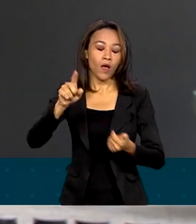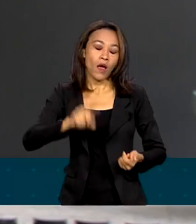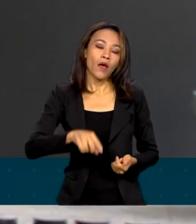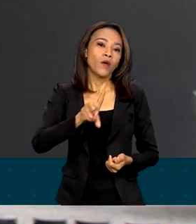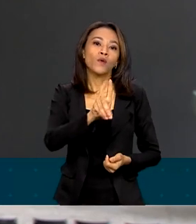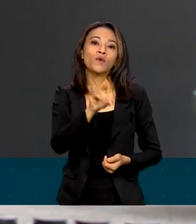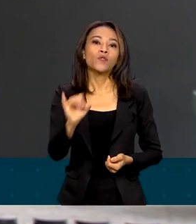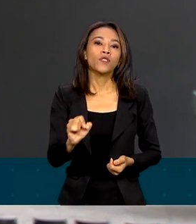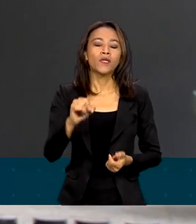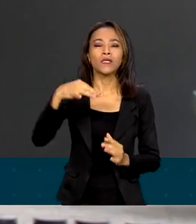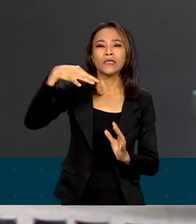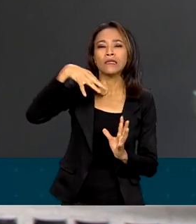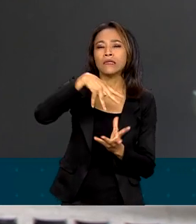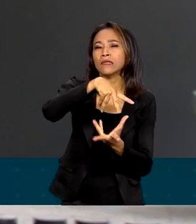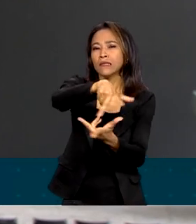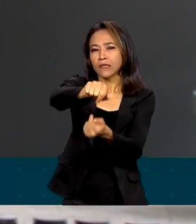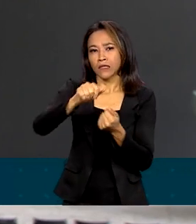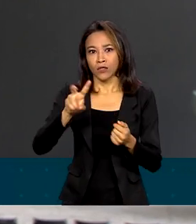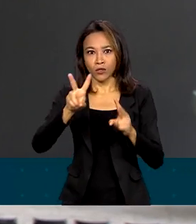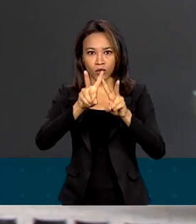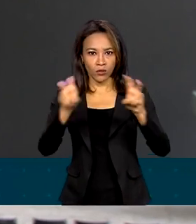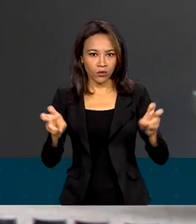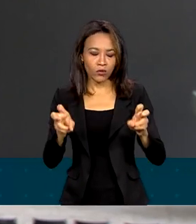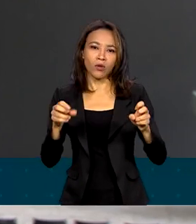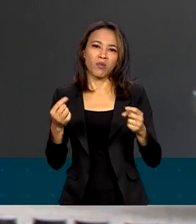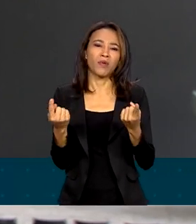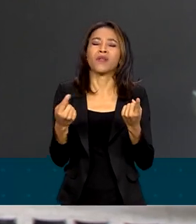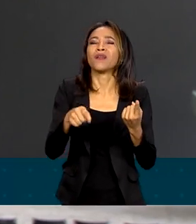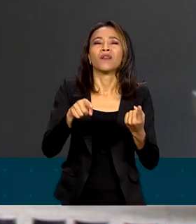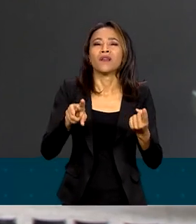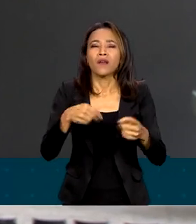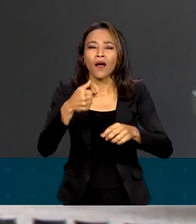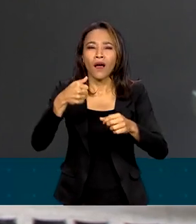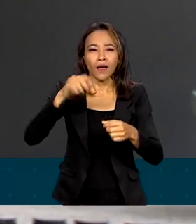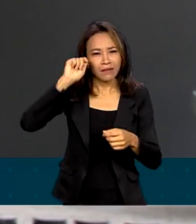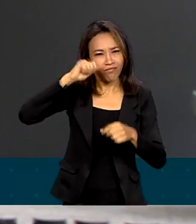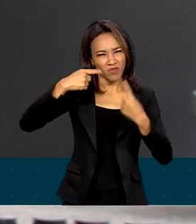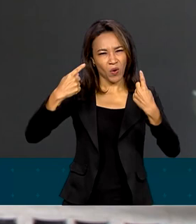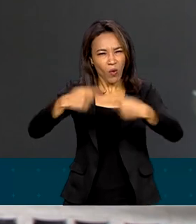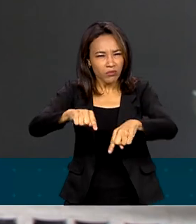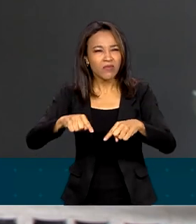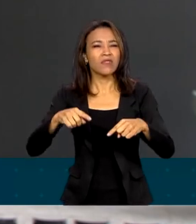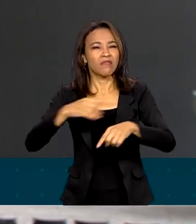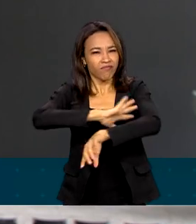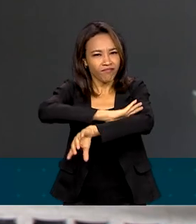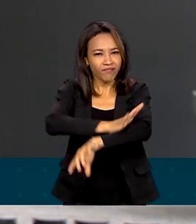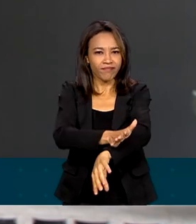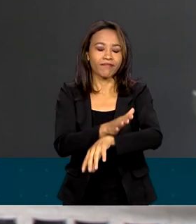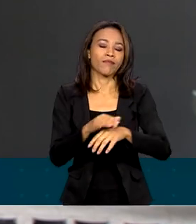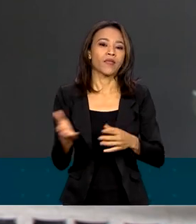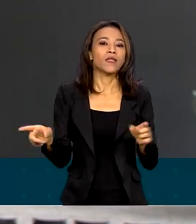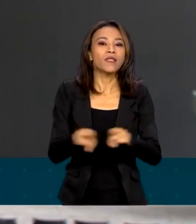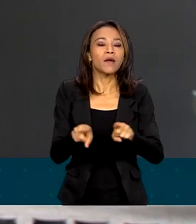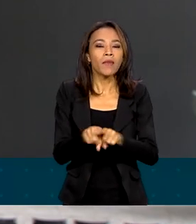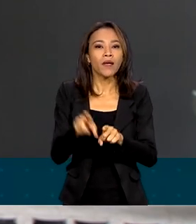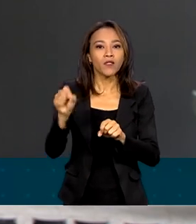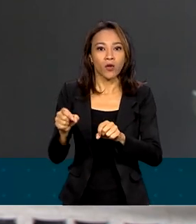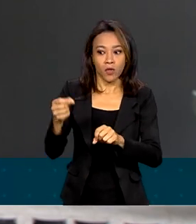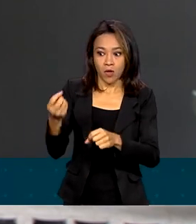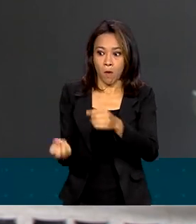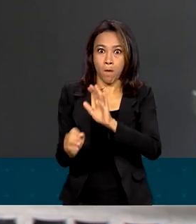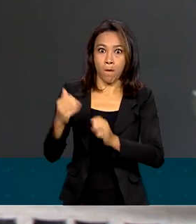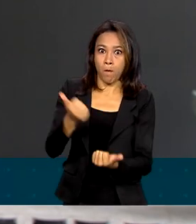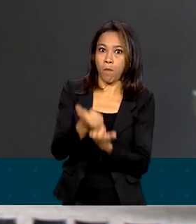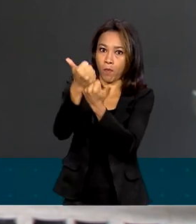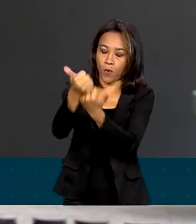Eliminação da Discriminação Racial. A data também marca o dia da fundação da Secretaria Especial de Promoção de Políticas da Igualdade